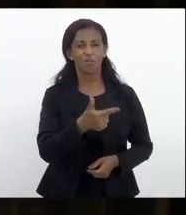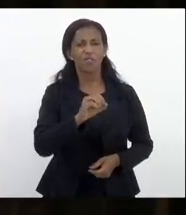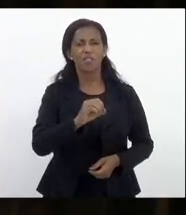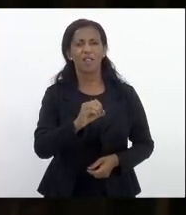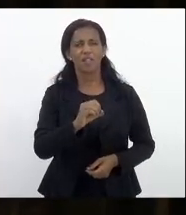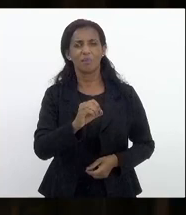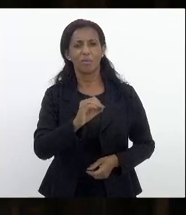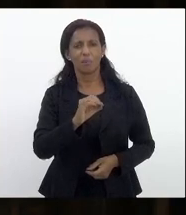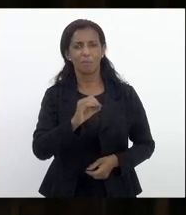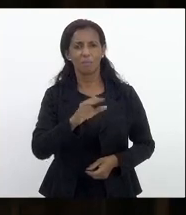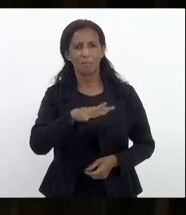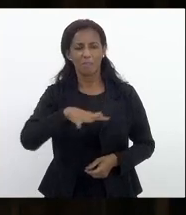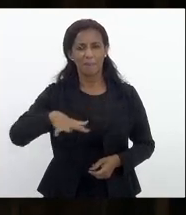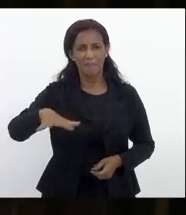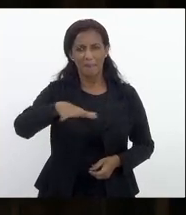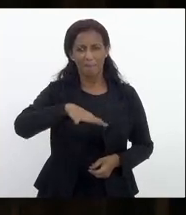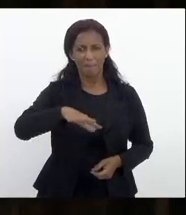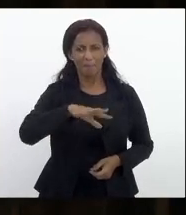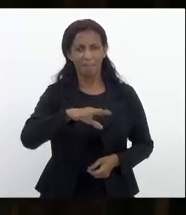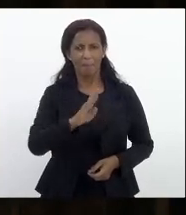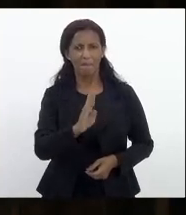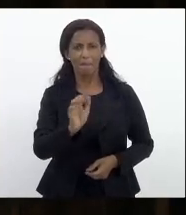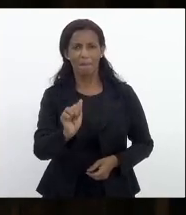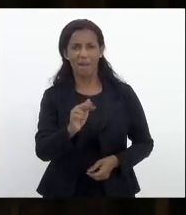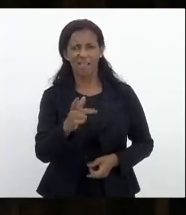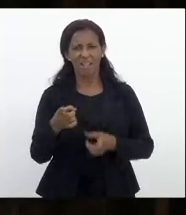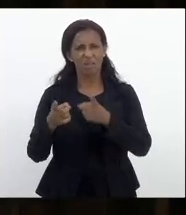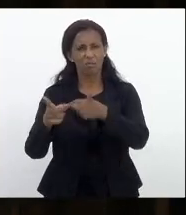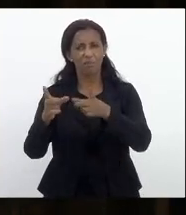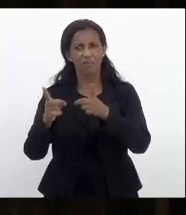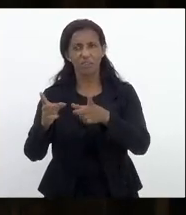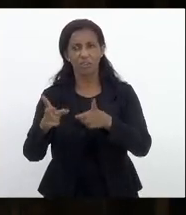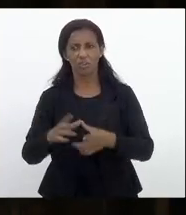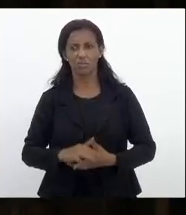um batalhão que estava vendido